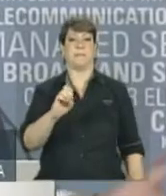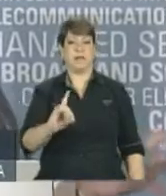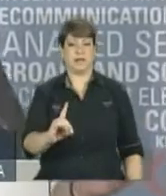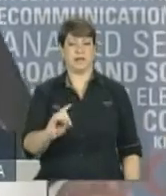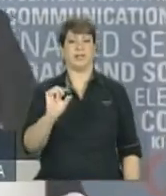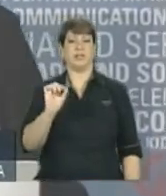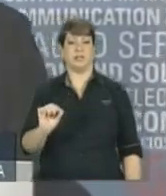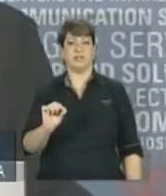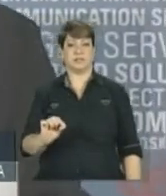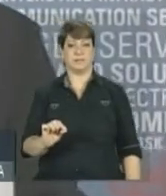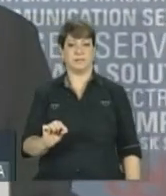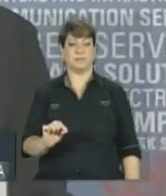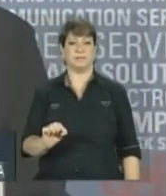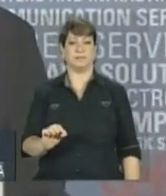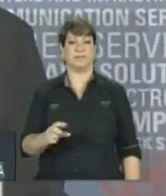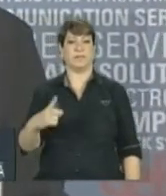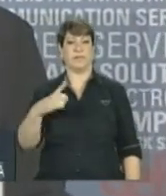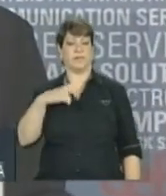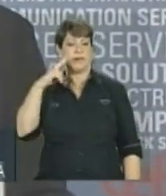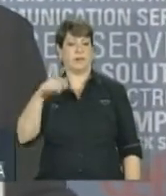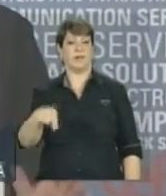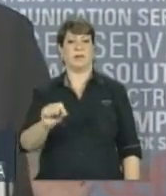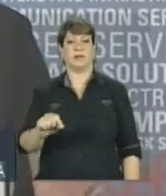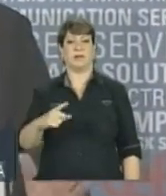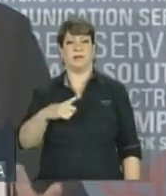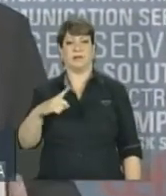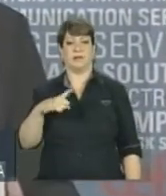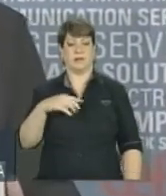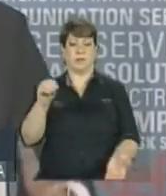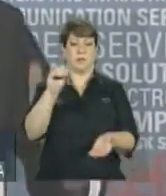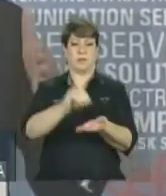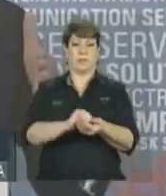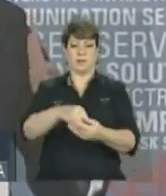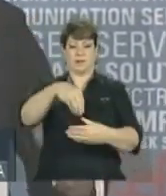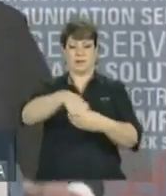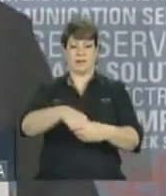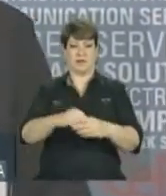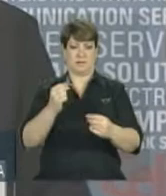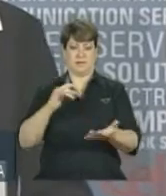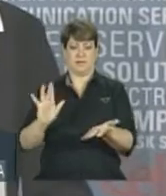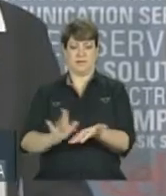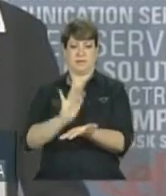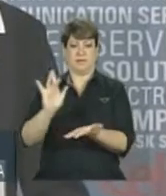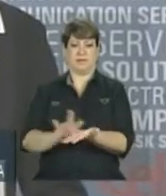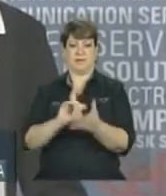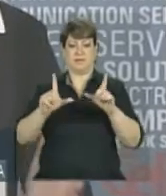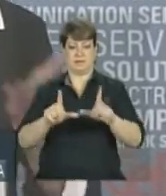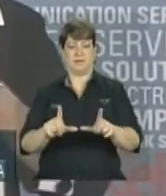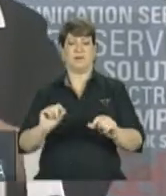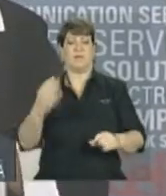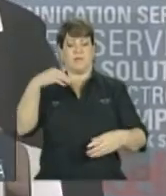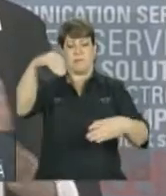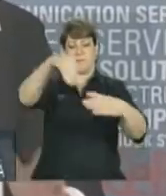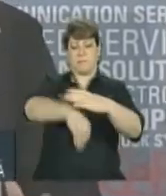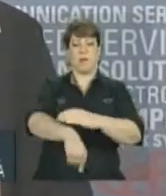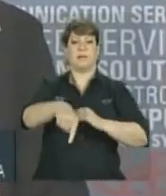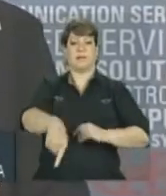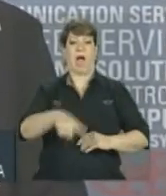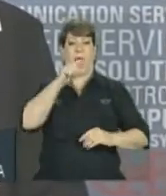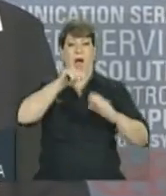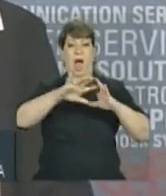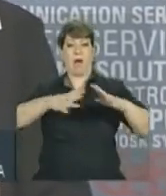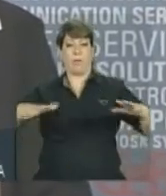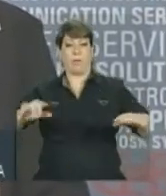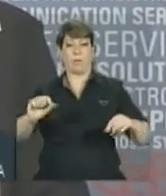colocado dentro de um aquário, portanto capaz de suportar